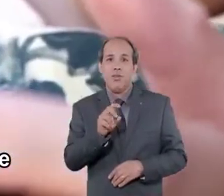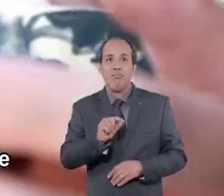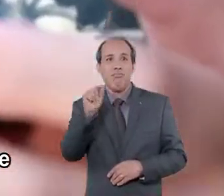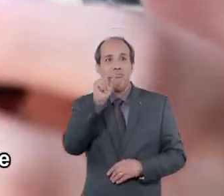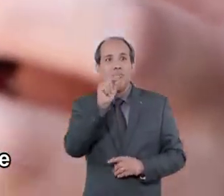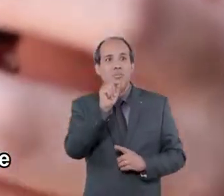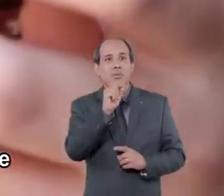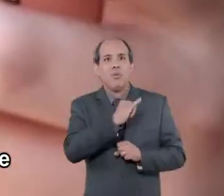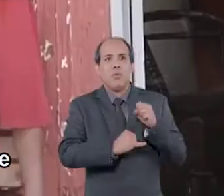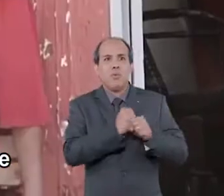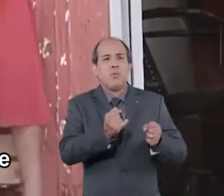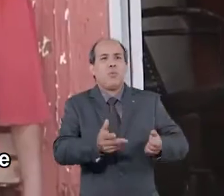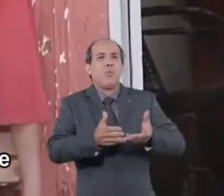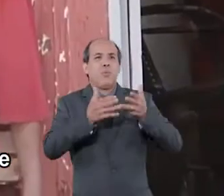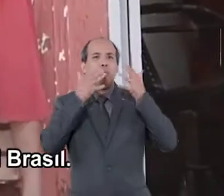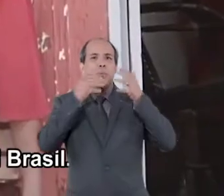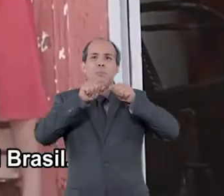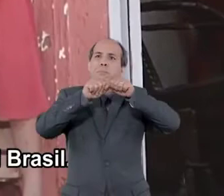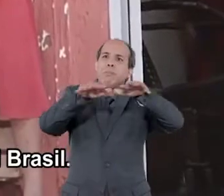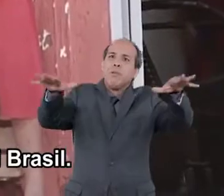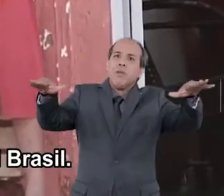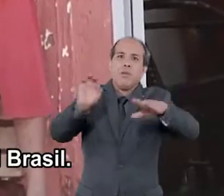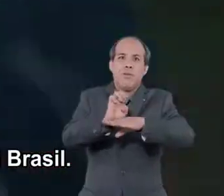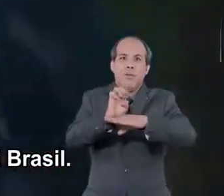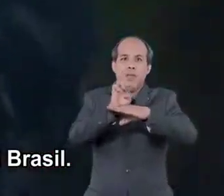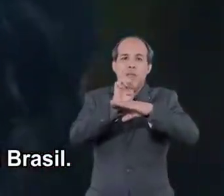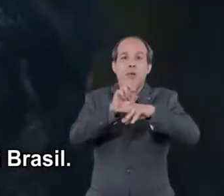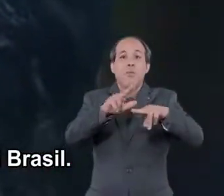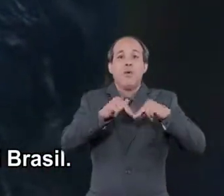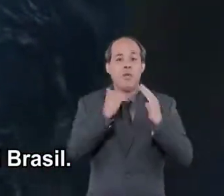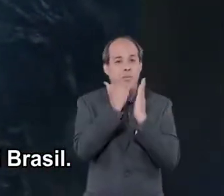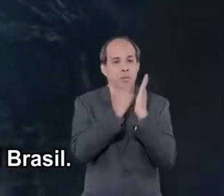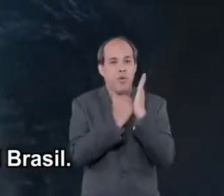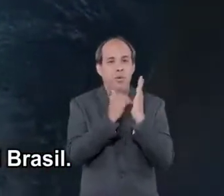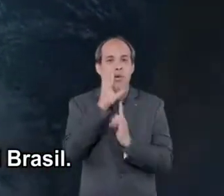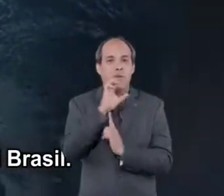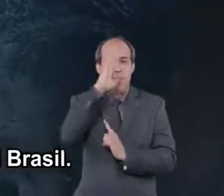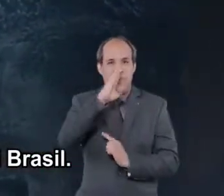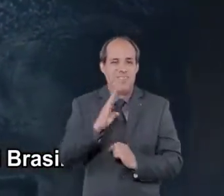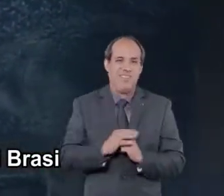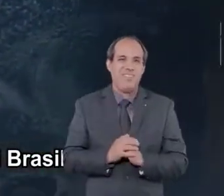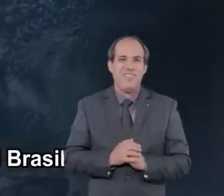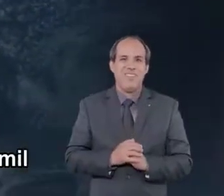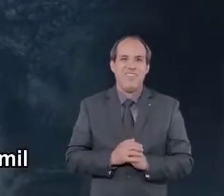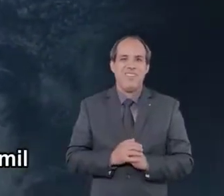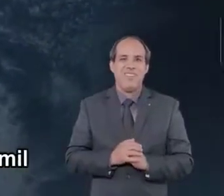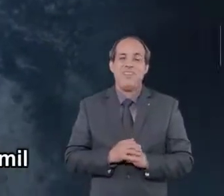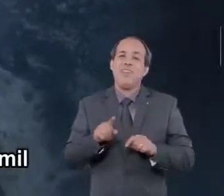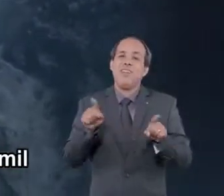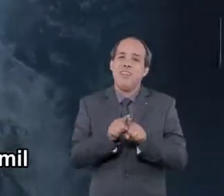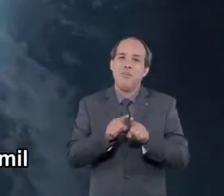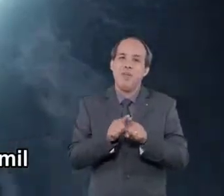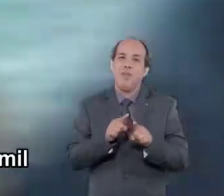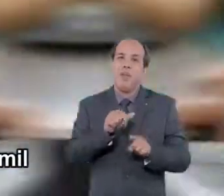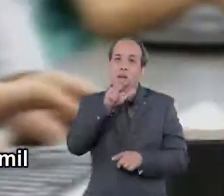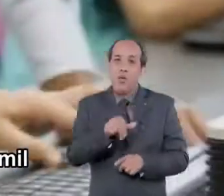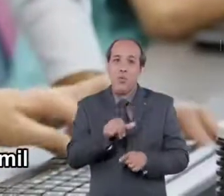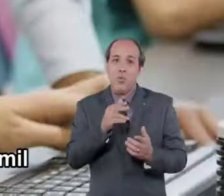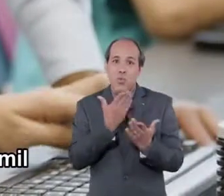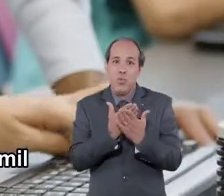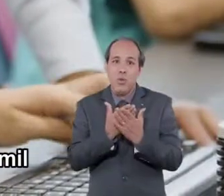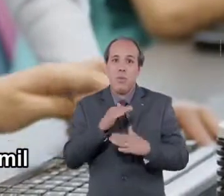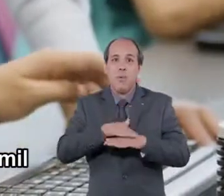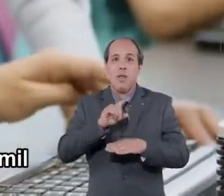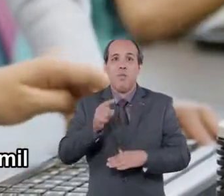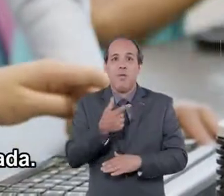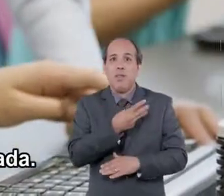pontos de alta velocidade espalhados no estado graças ao programa Wi-Fi Brasil. Isso sem falar nos estudantes de